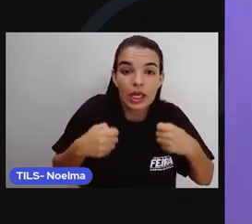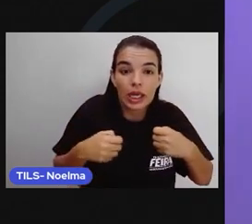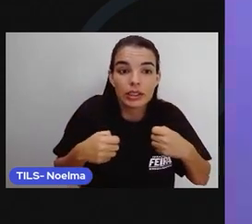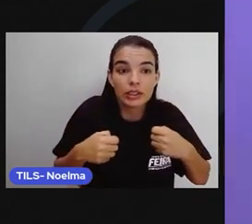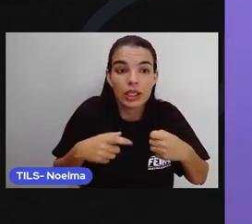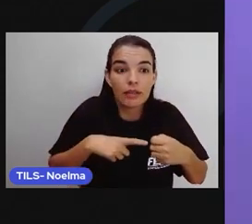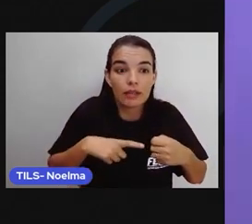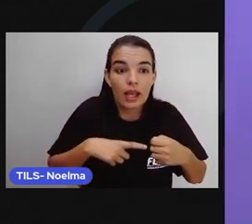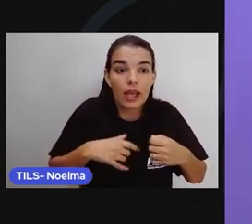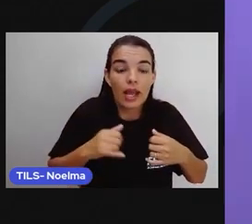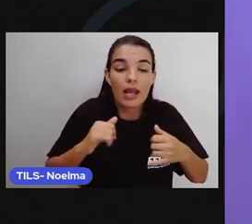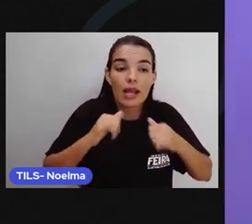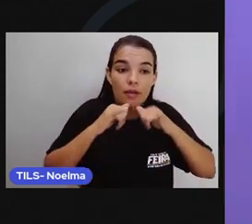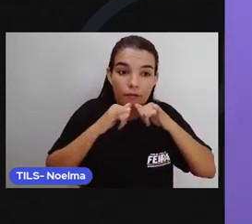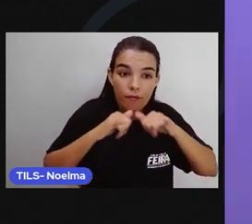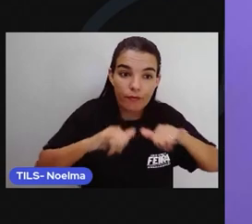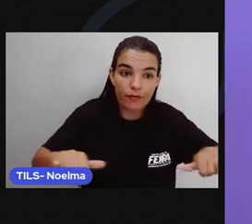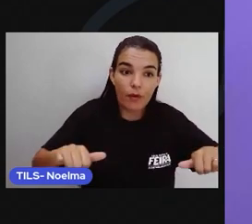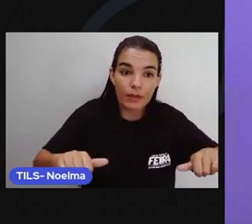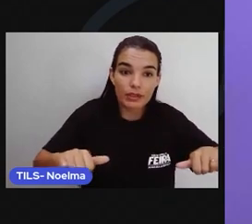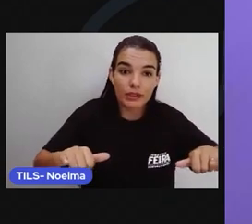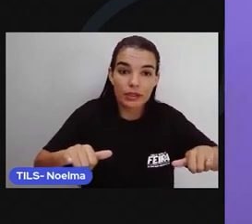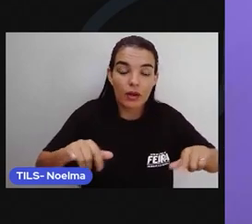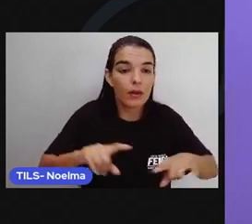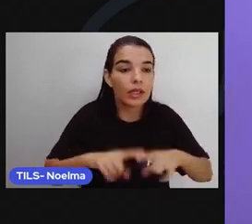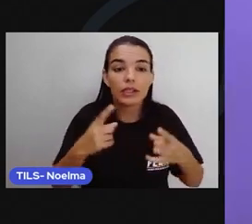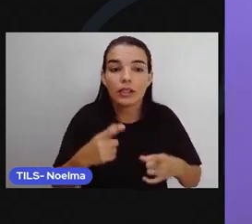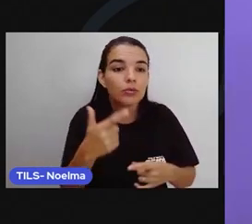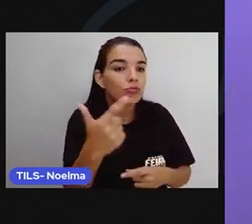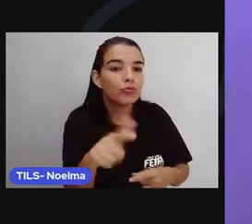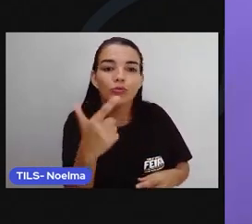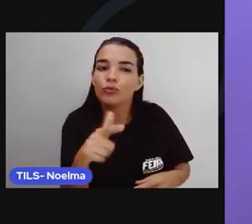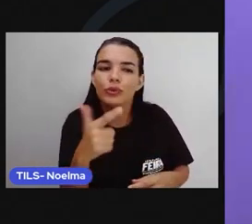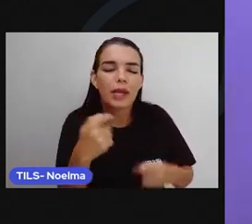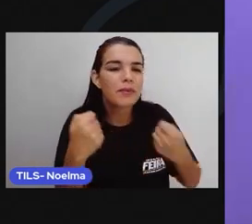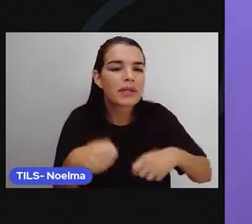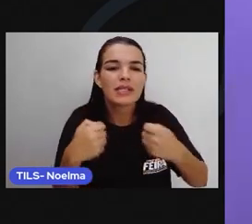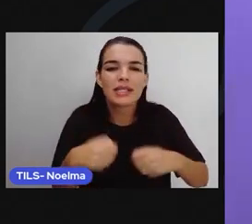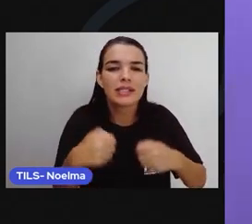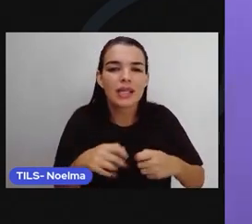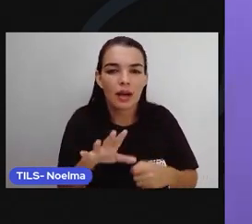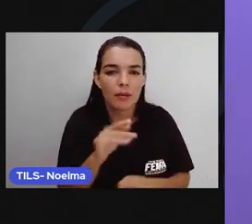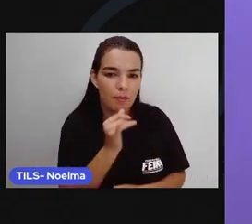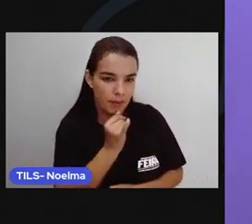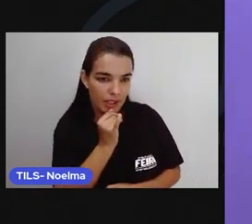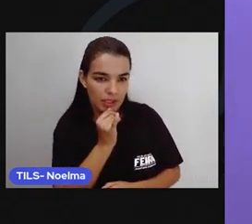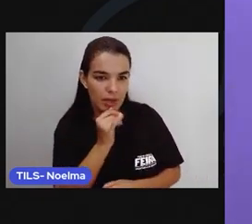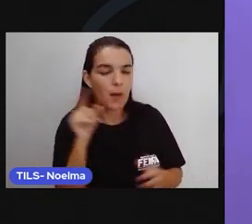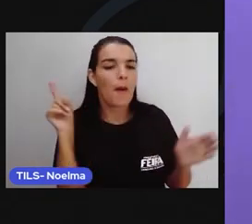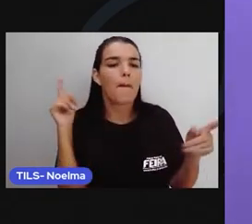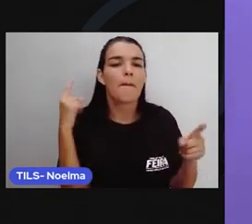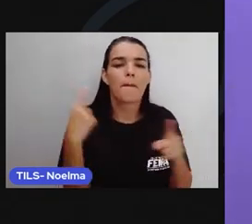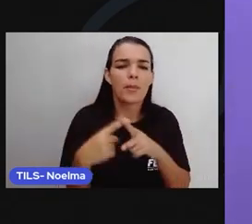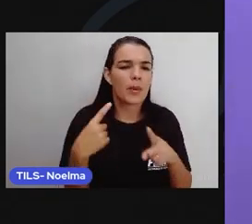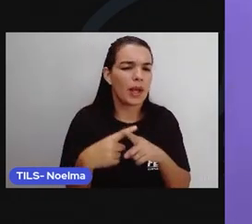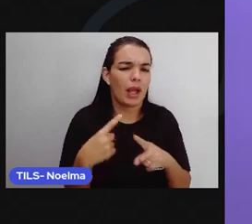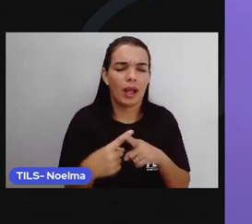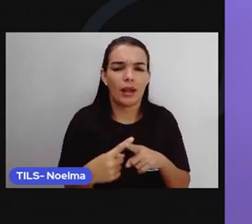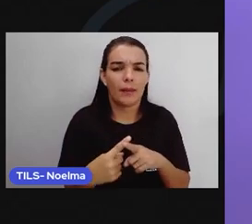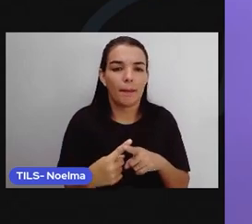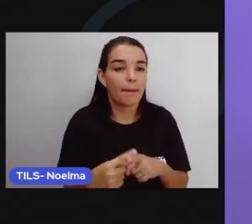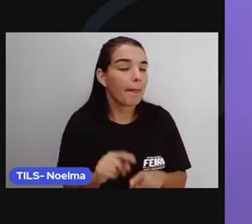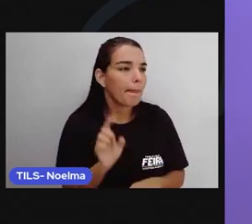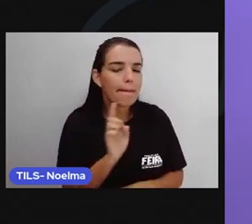informações que a sociedade tem, algumas notícias nem respondem a todas essas perguntas. Por exemplo, a pergunta por quê. A pergunta por quê é uma